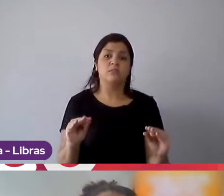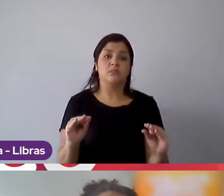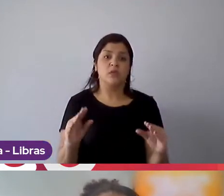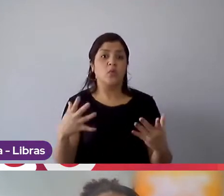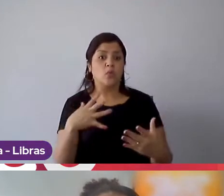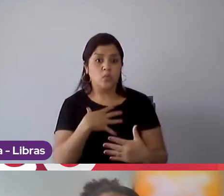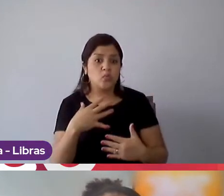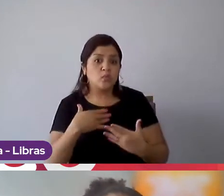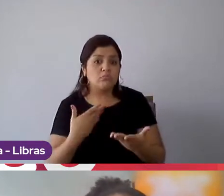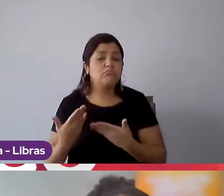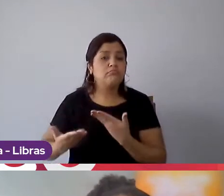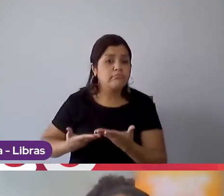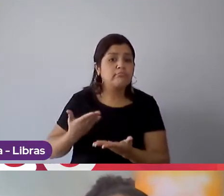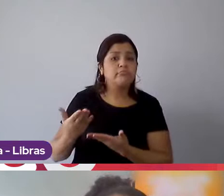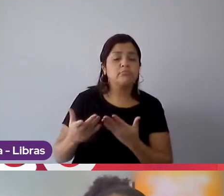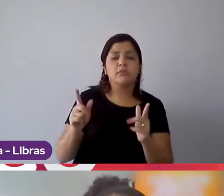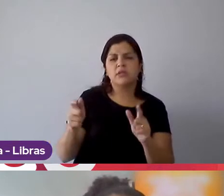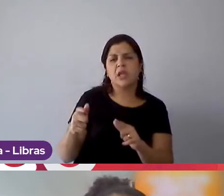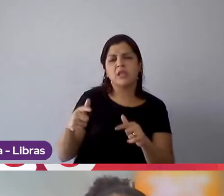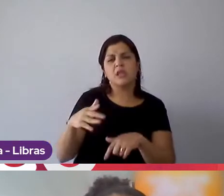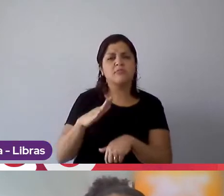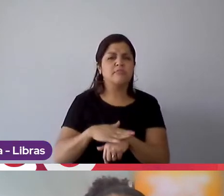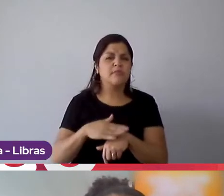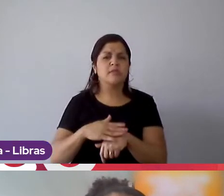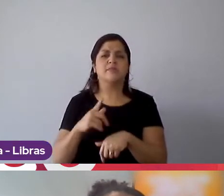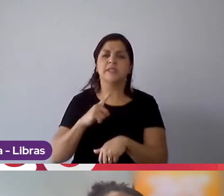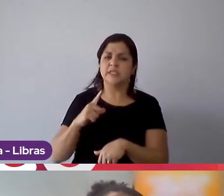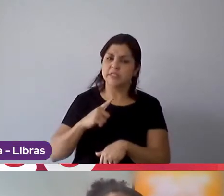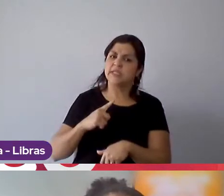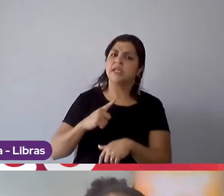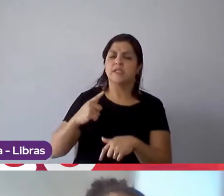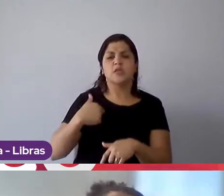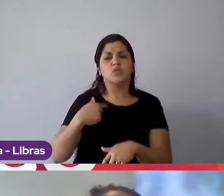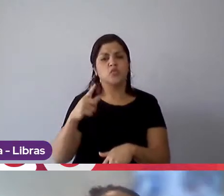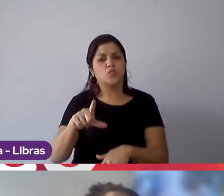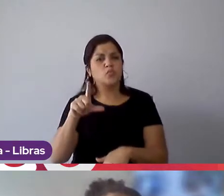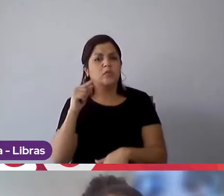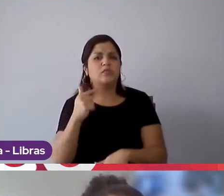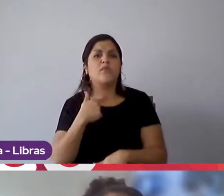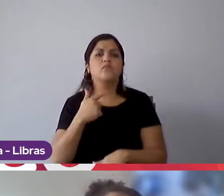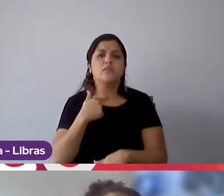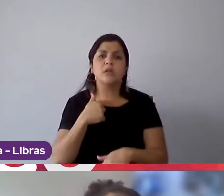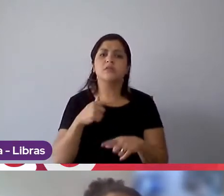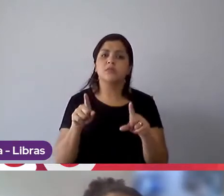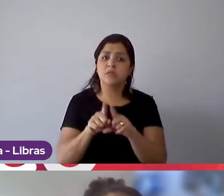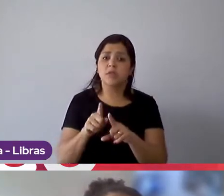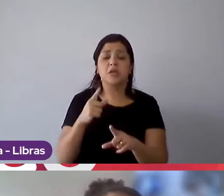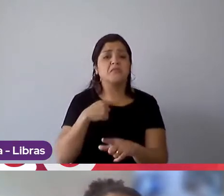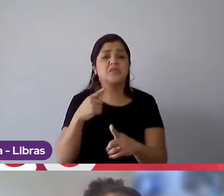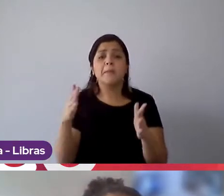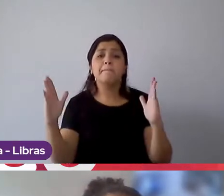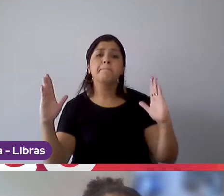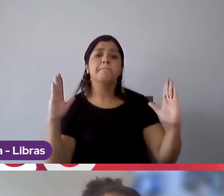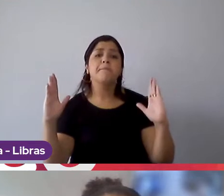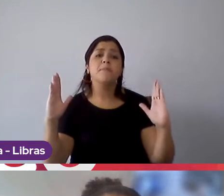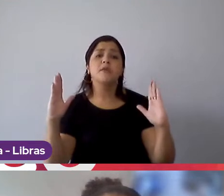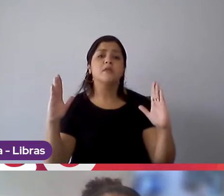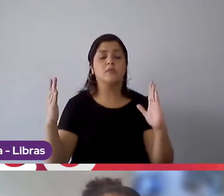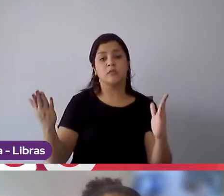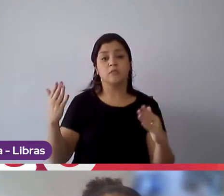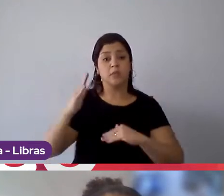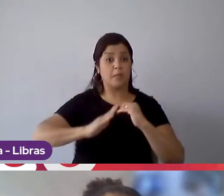conforme você consiga fazer, você tem os seus deadlines também, então você, às vezes, estipula um prazo pra sua atividade,